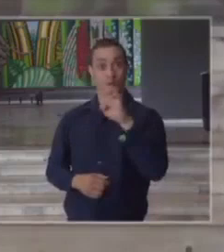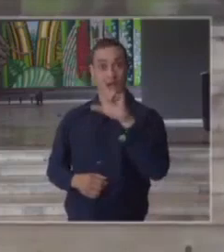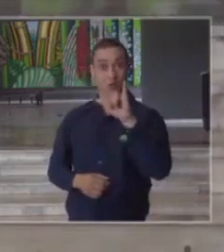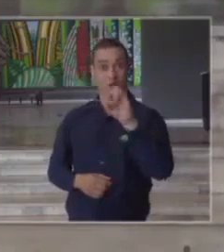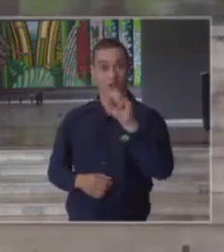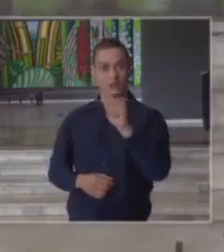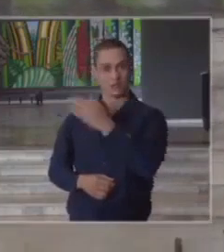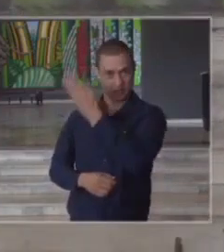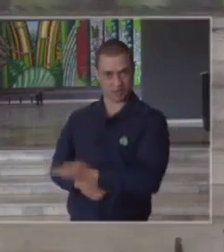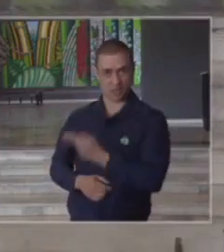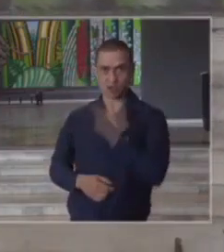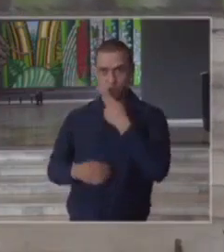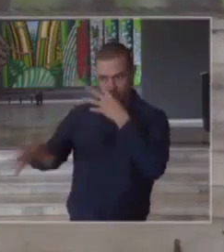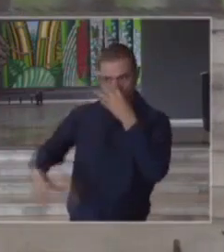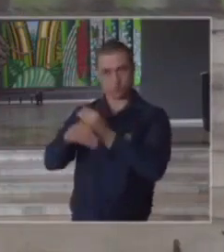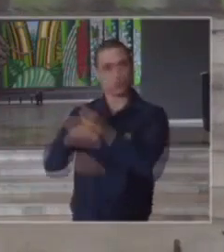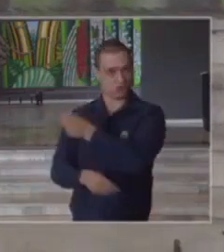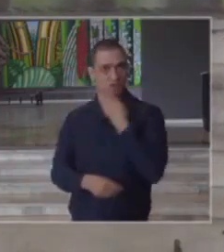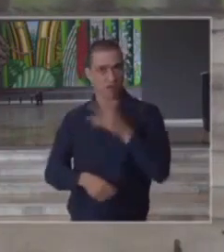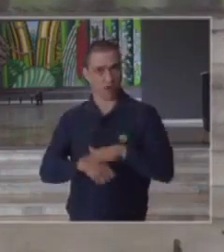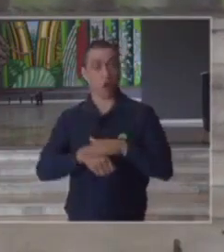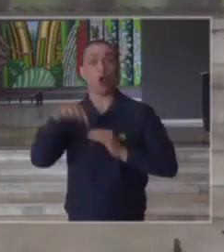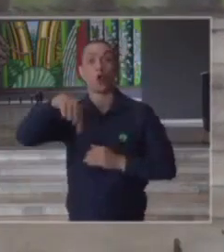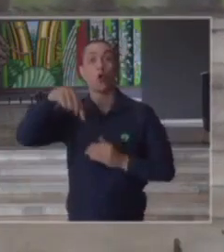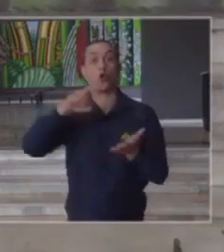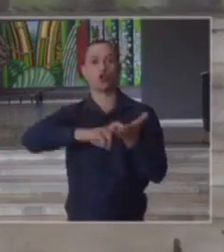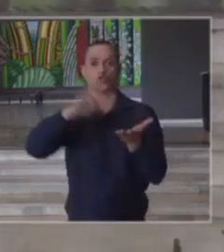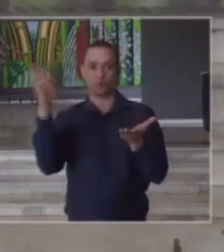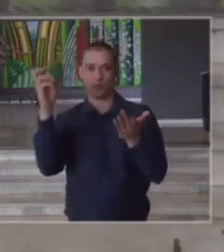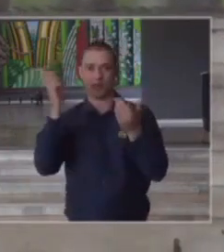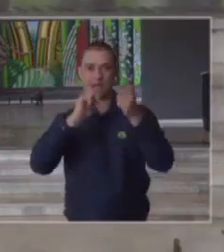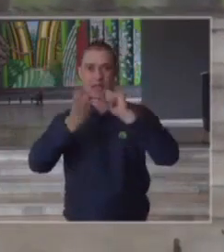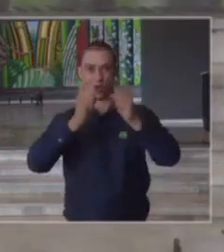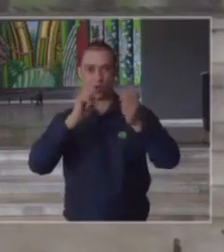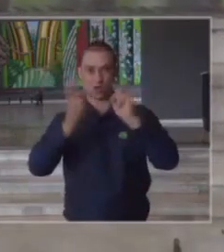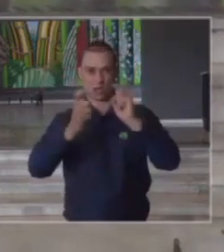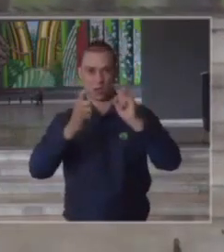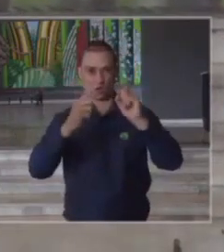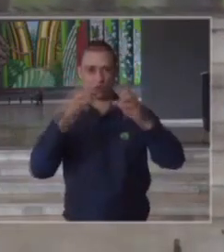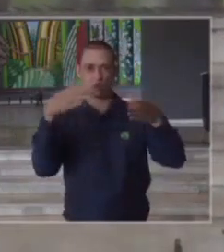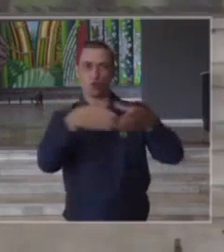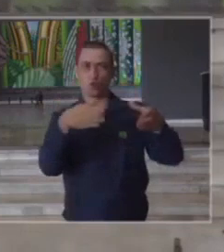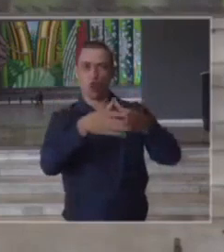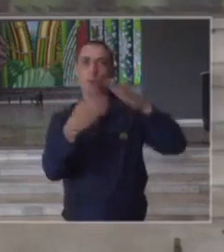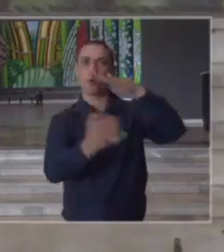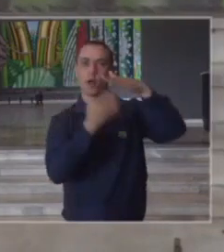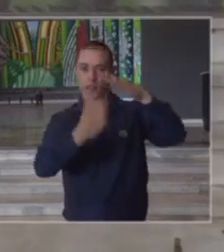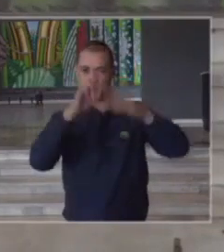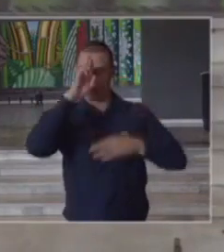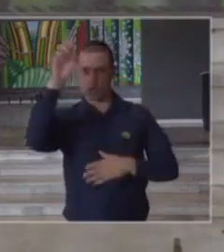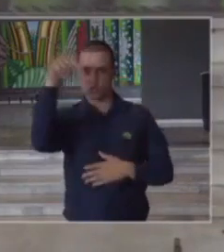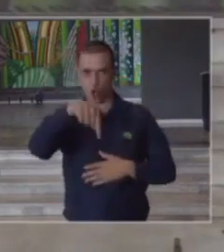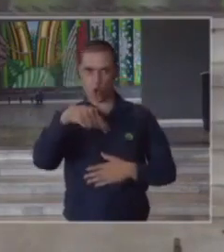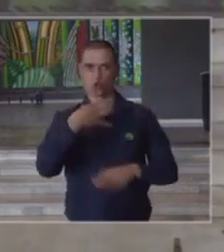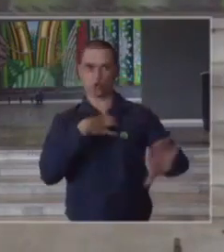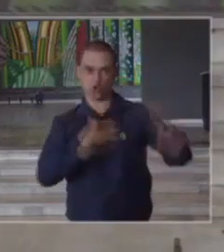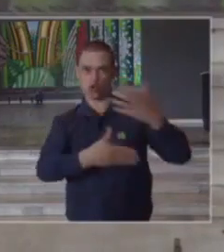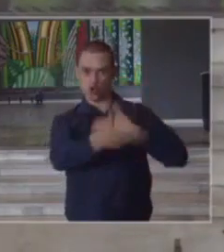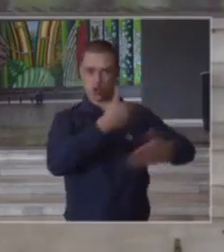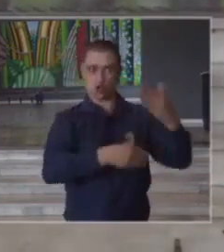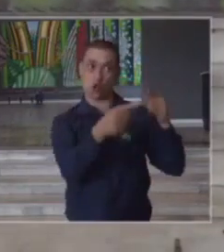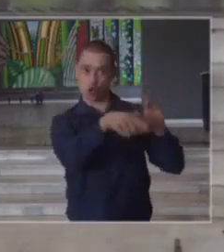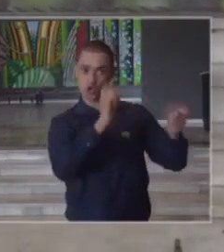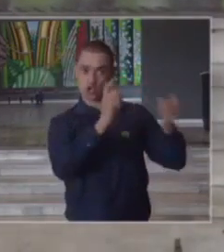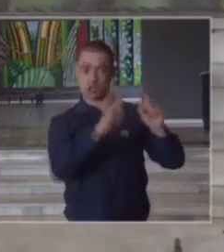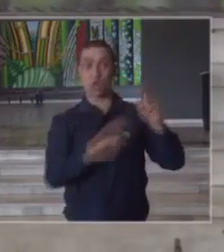a sua colocação hoje pela manhã na reunião virtual do comitê empresarial de solidariedade